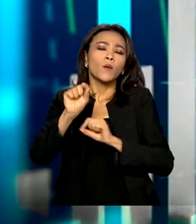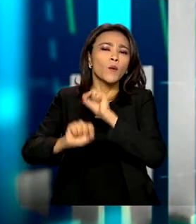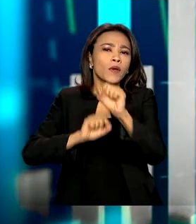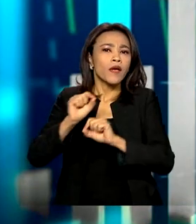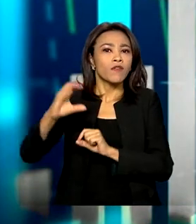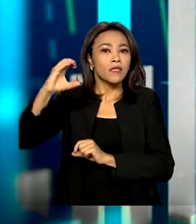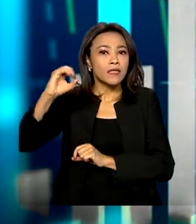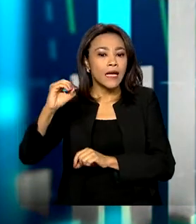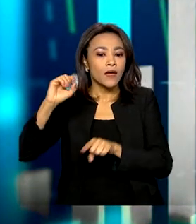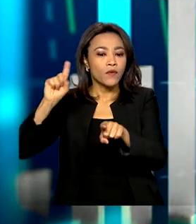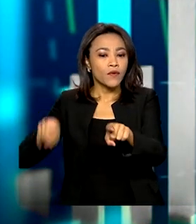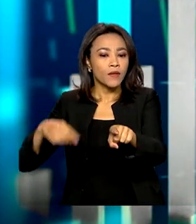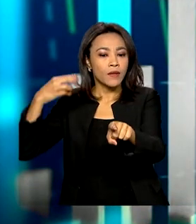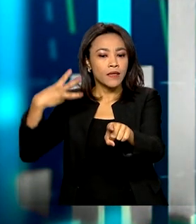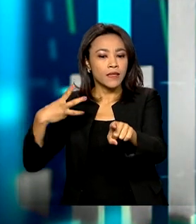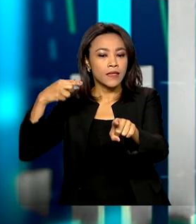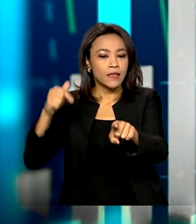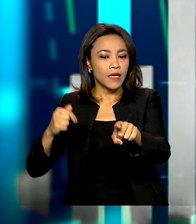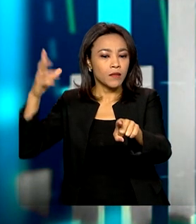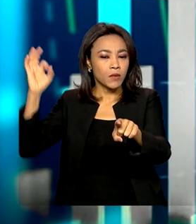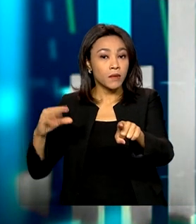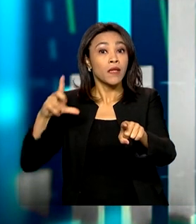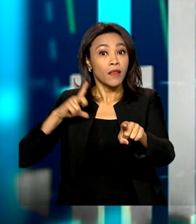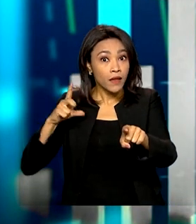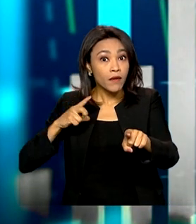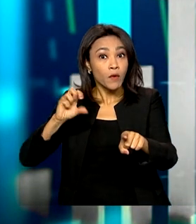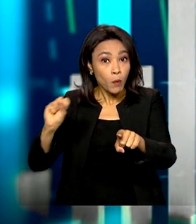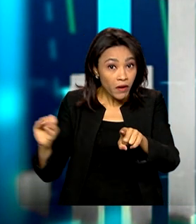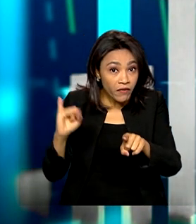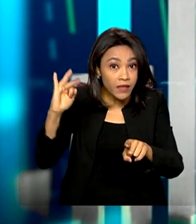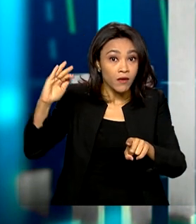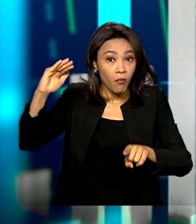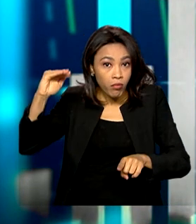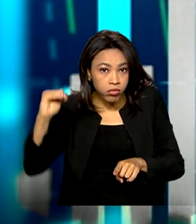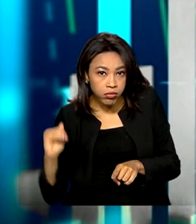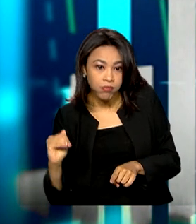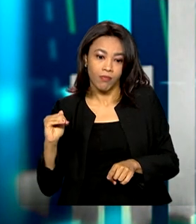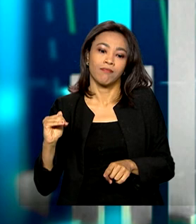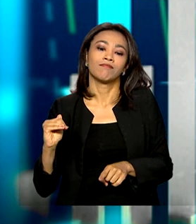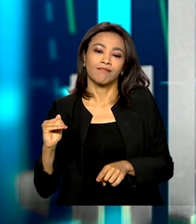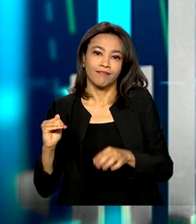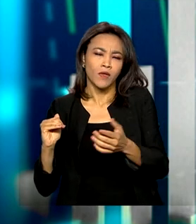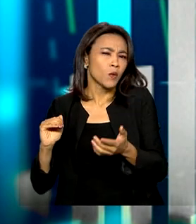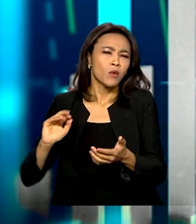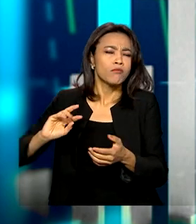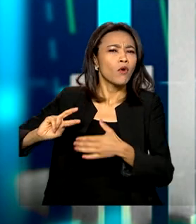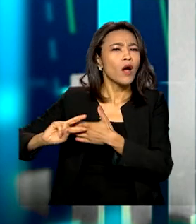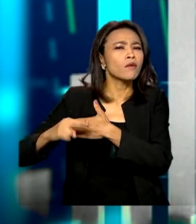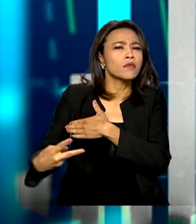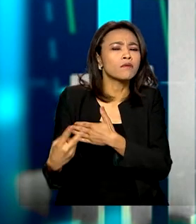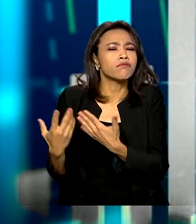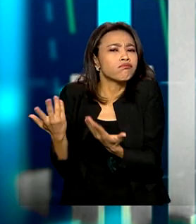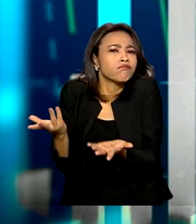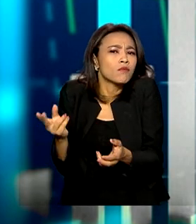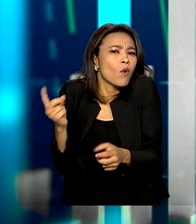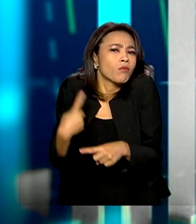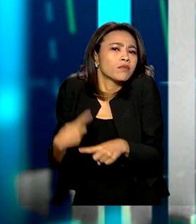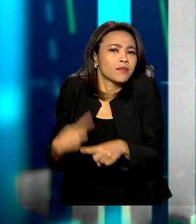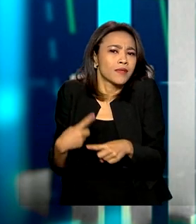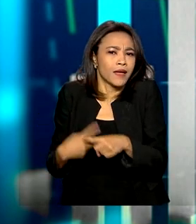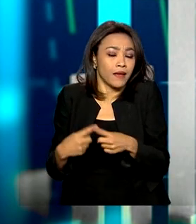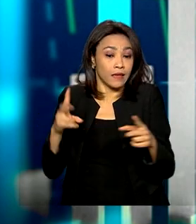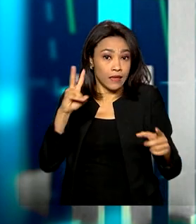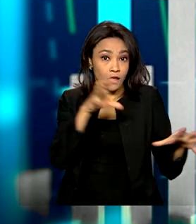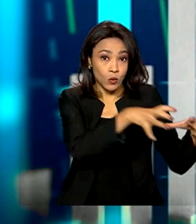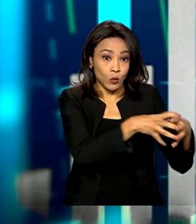foi de 0,37%, ou seja, uma deflação de 0,37%. Quais as razões da queda? Três grupos principais.